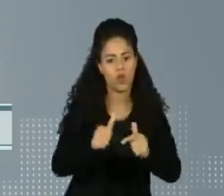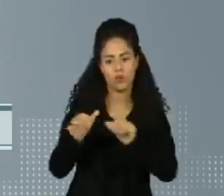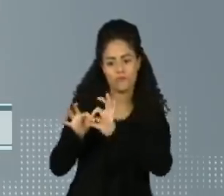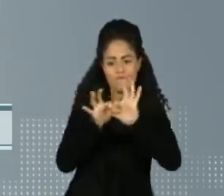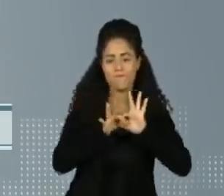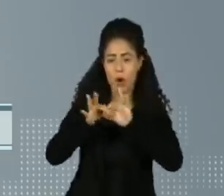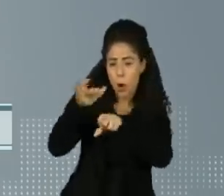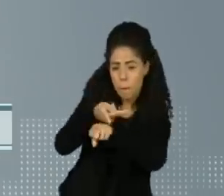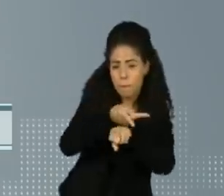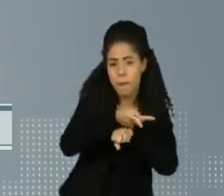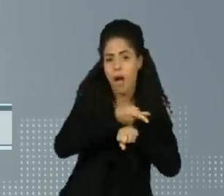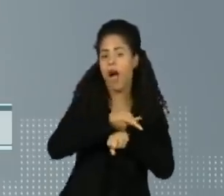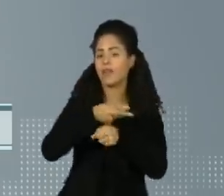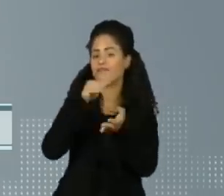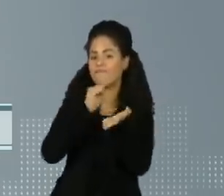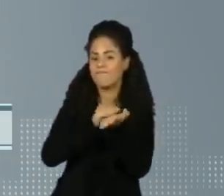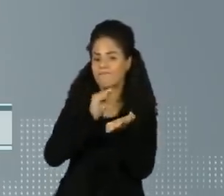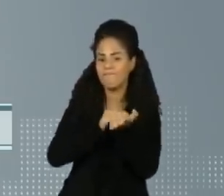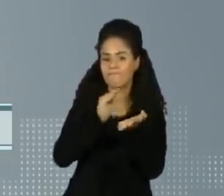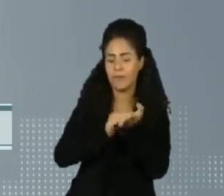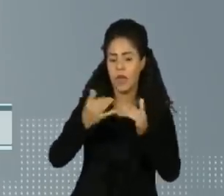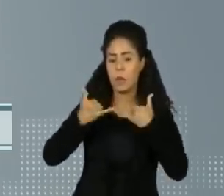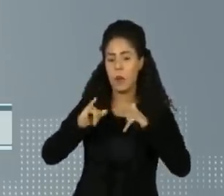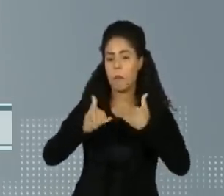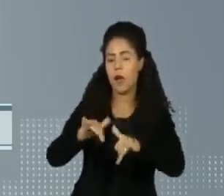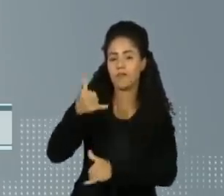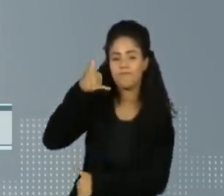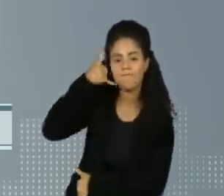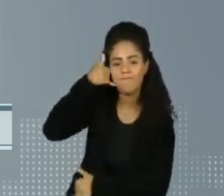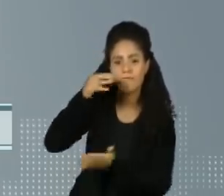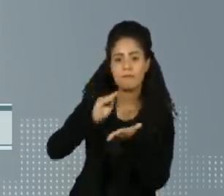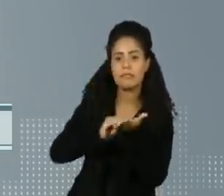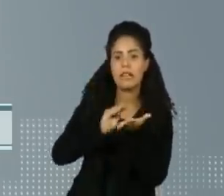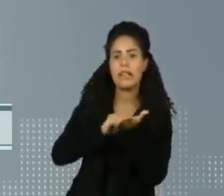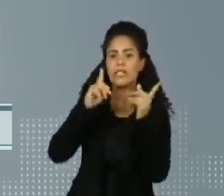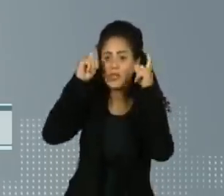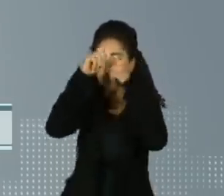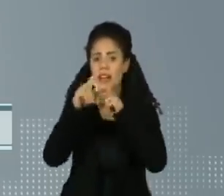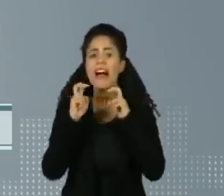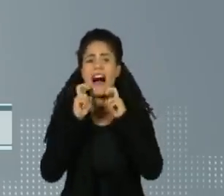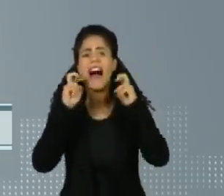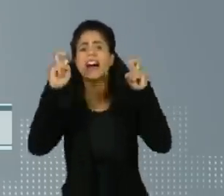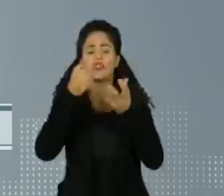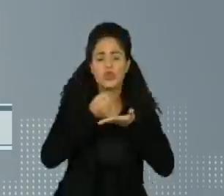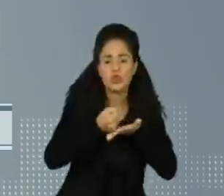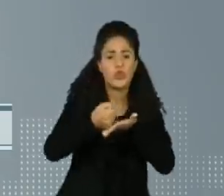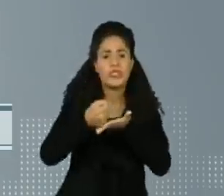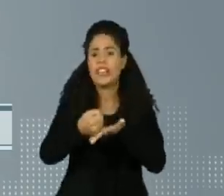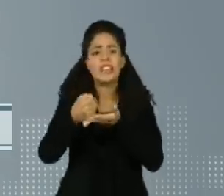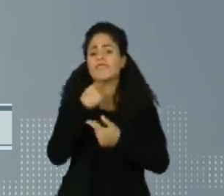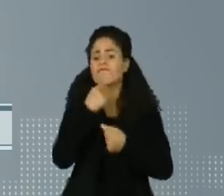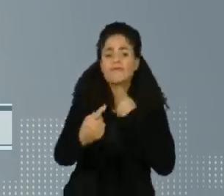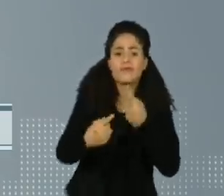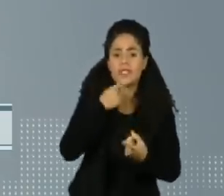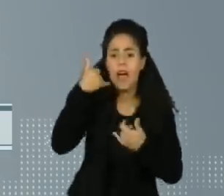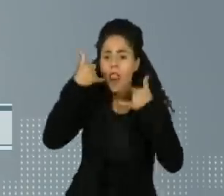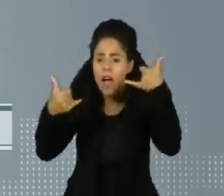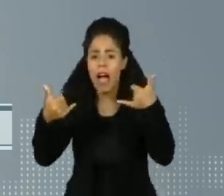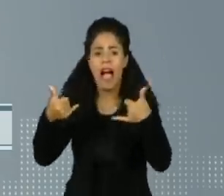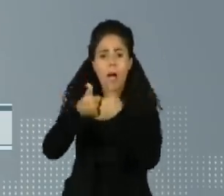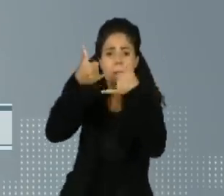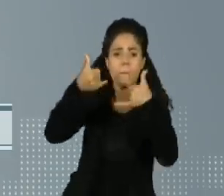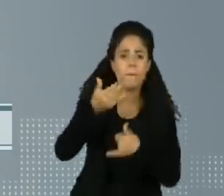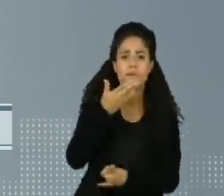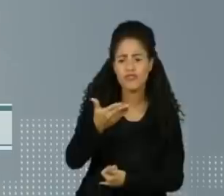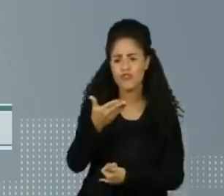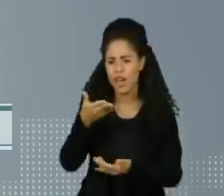A falta de energia elétrica e de telefone dificultou o pedido de socorro. A gente não consegue ligar para o bombeiro, ligar para nada. Caiu um